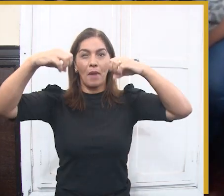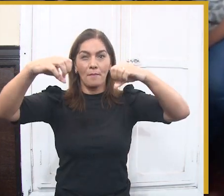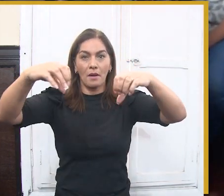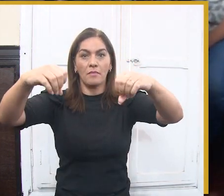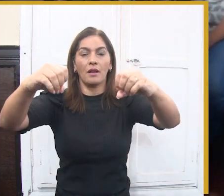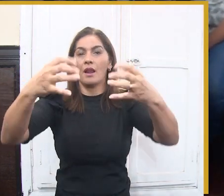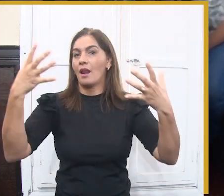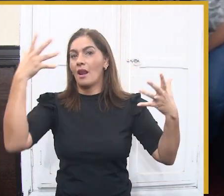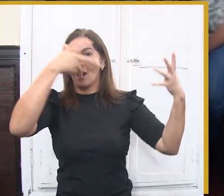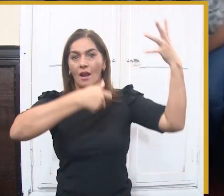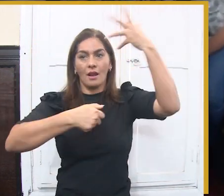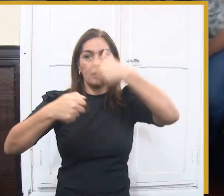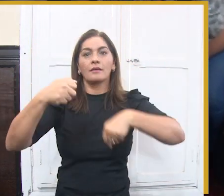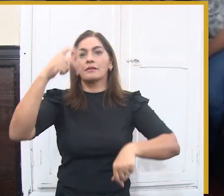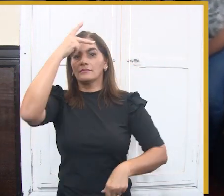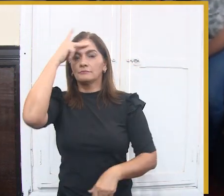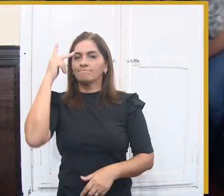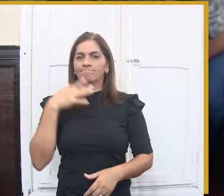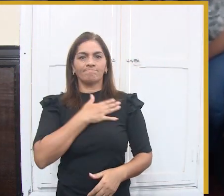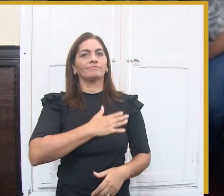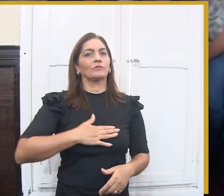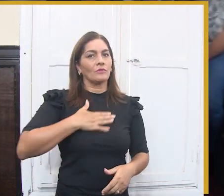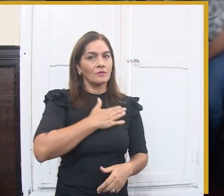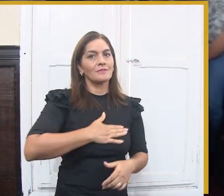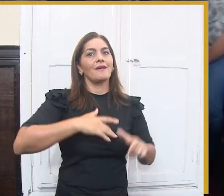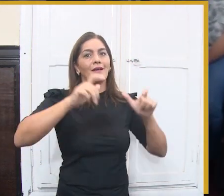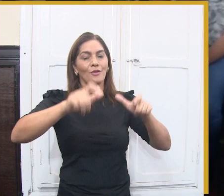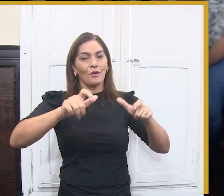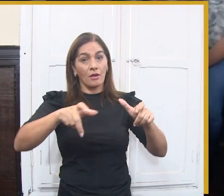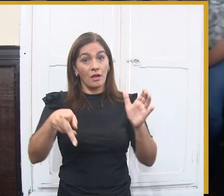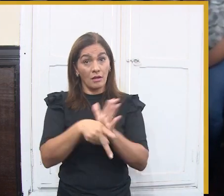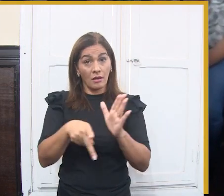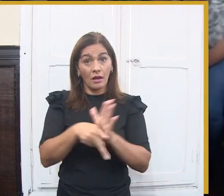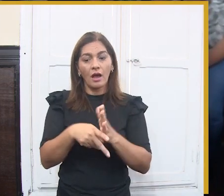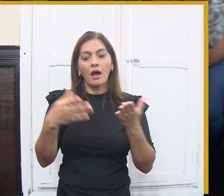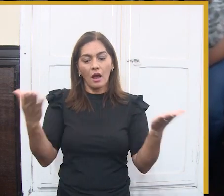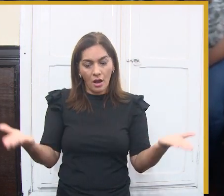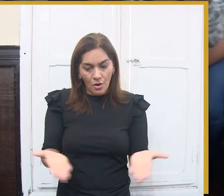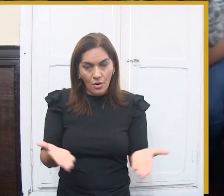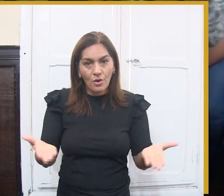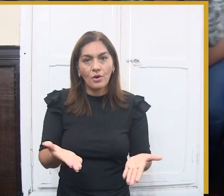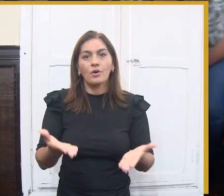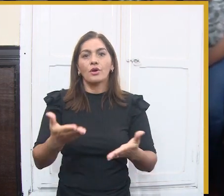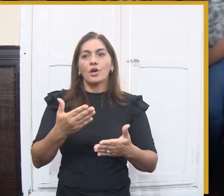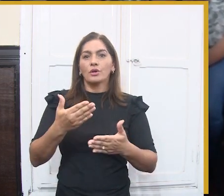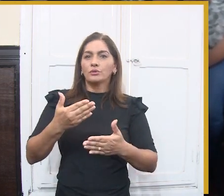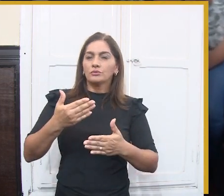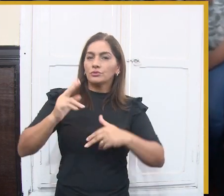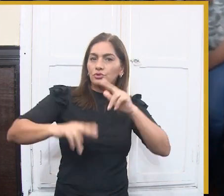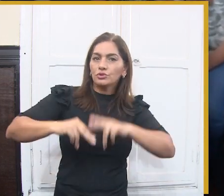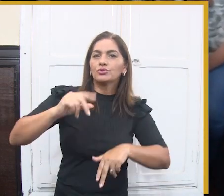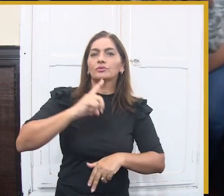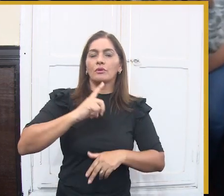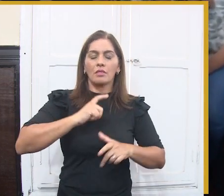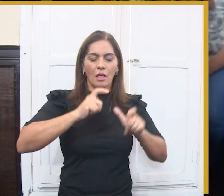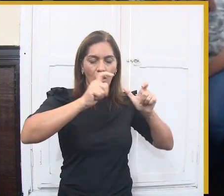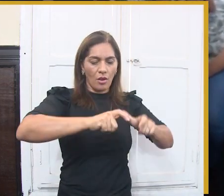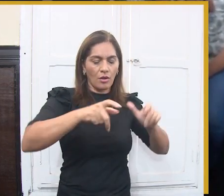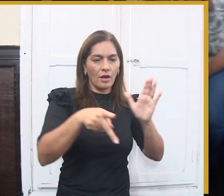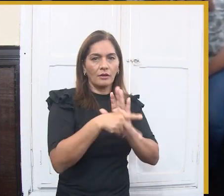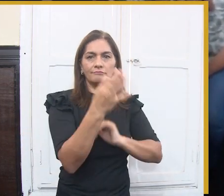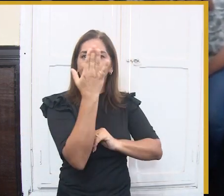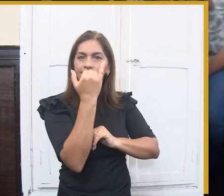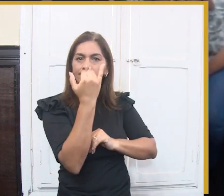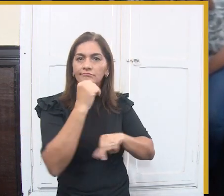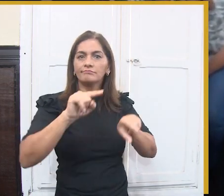acho que um grande acerto do Natal iluminado desse ano, quem esteve lá pôde atestar a beleza que ficou aqui no corredor